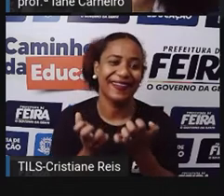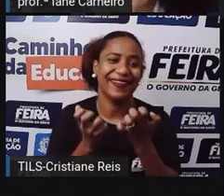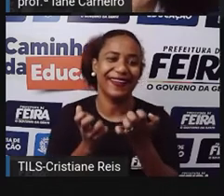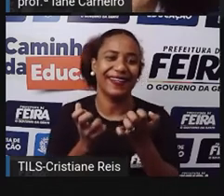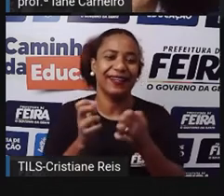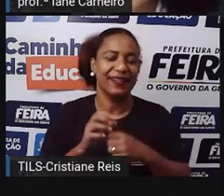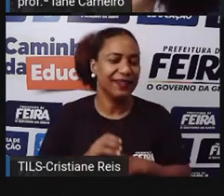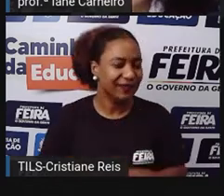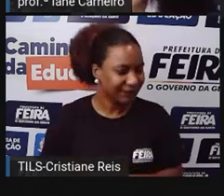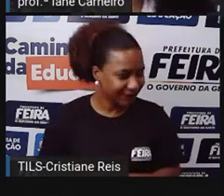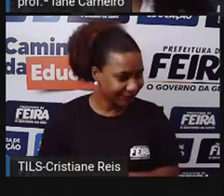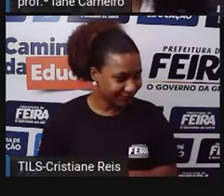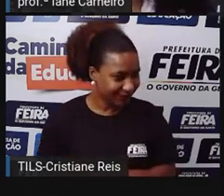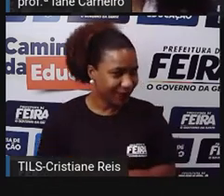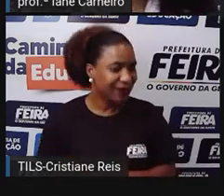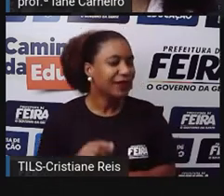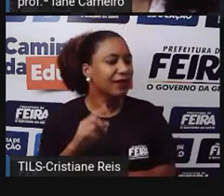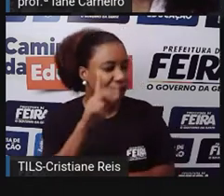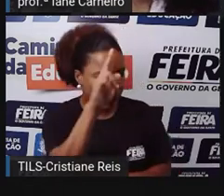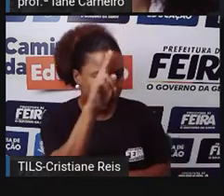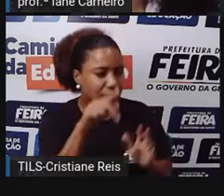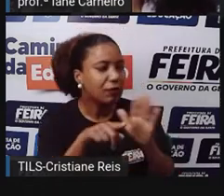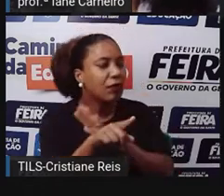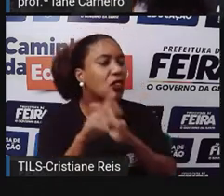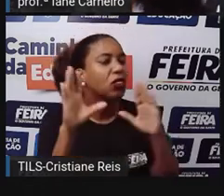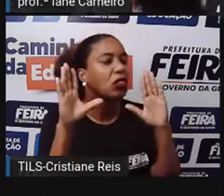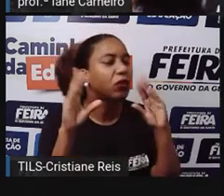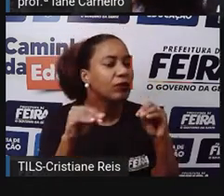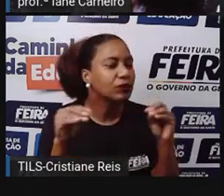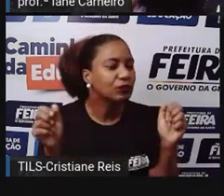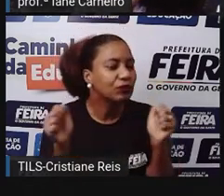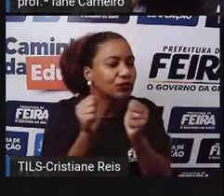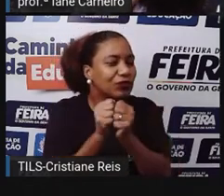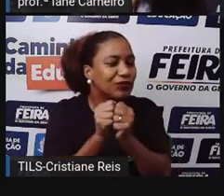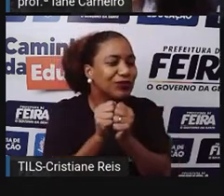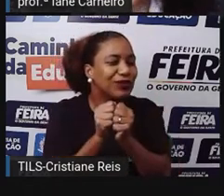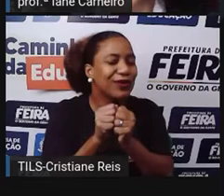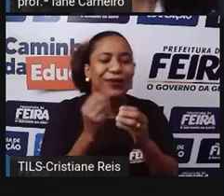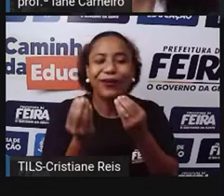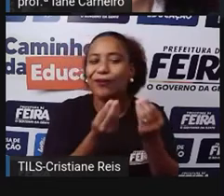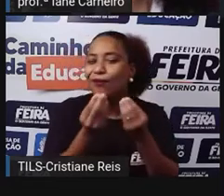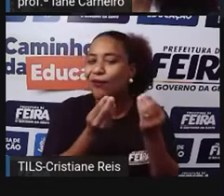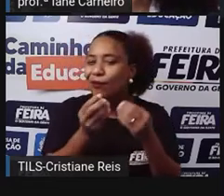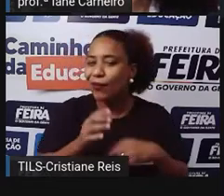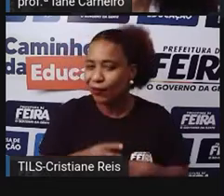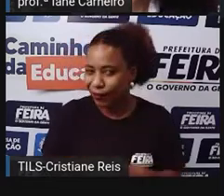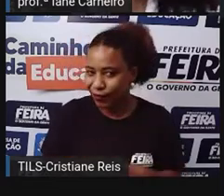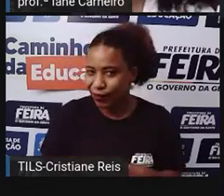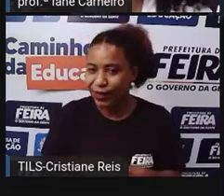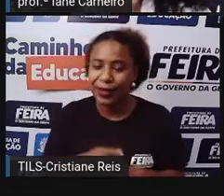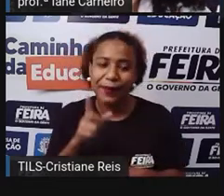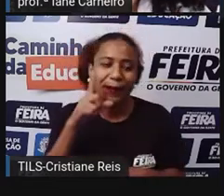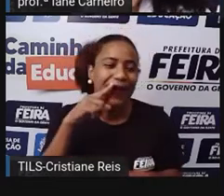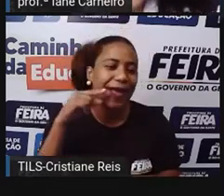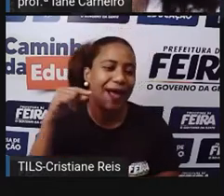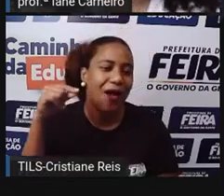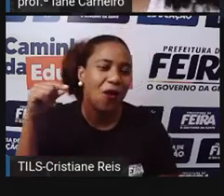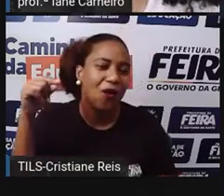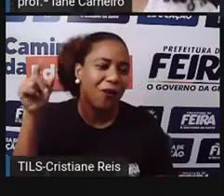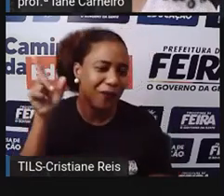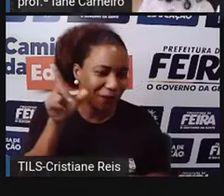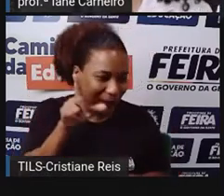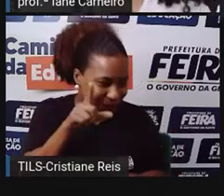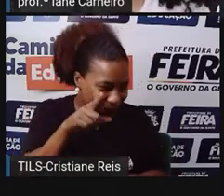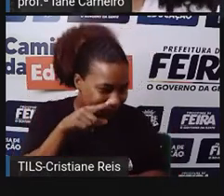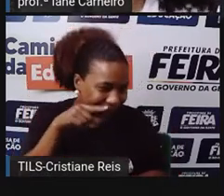Dona baratinha perguntou, e como é que você faz de noite? O gato respondeu, miau!